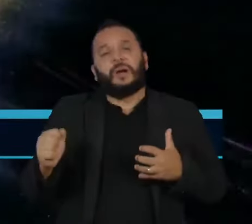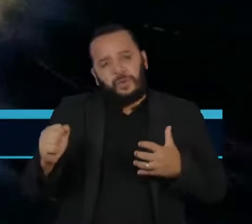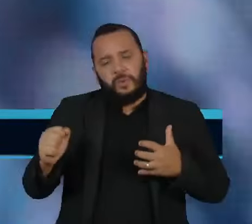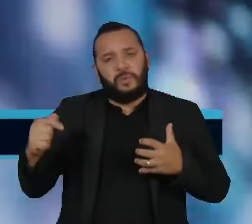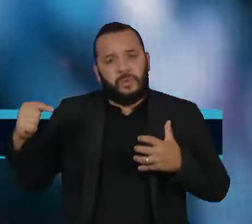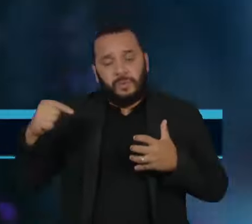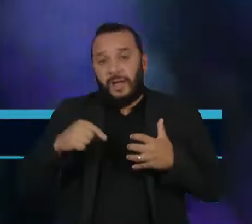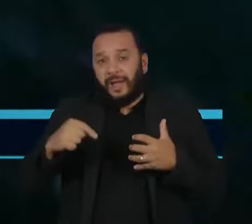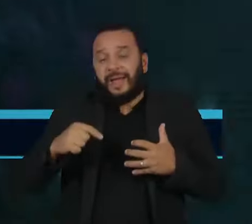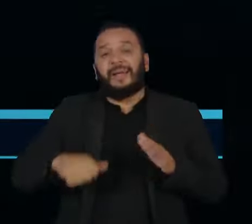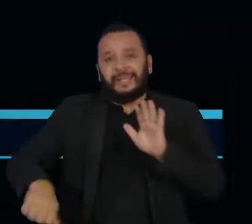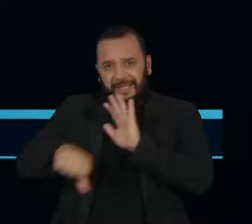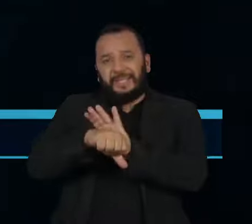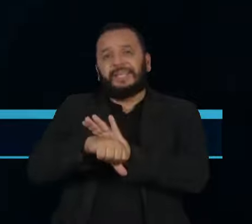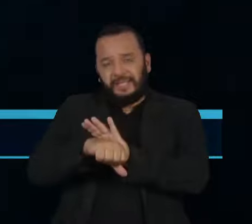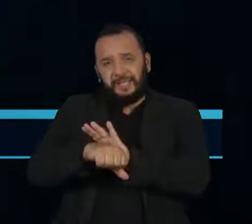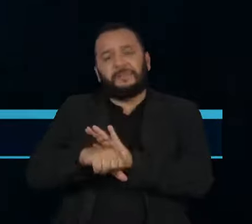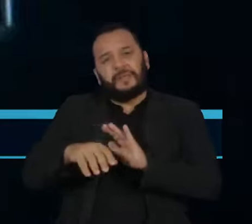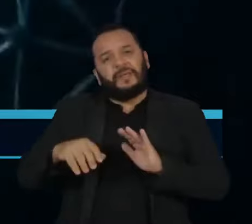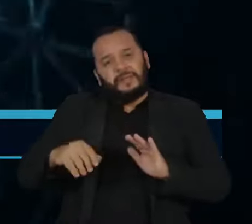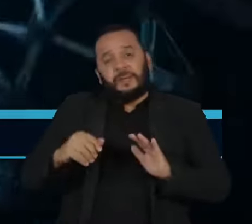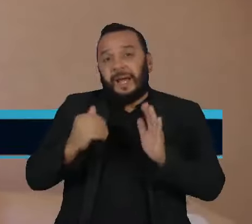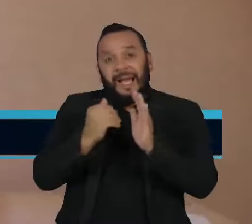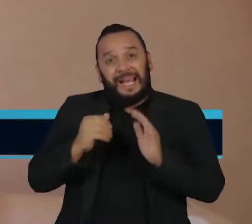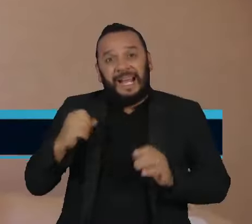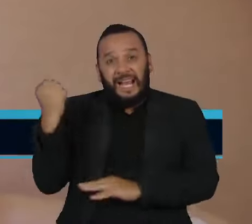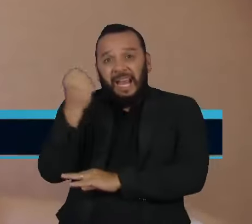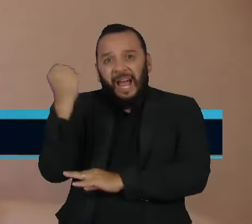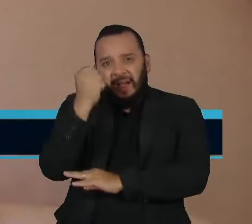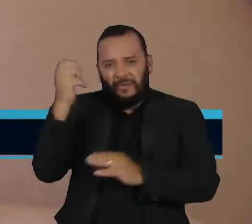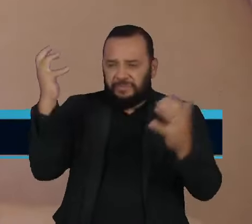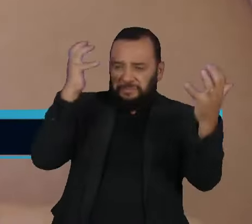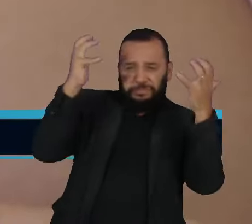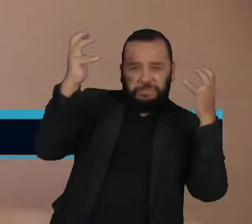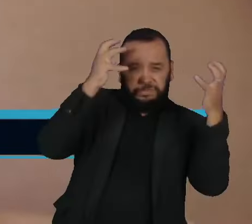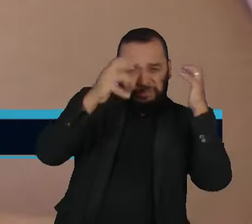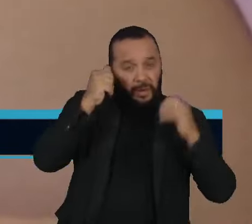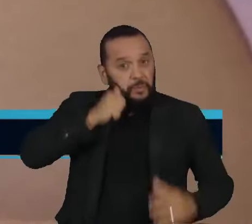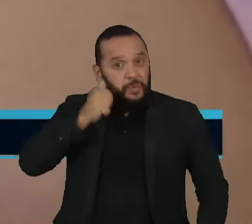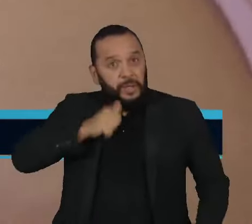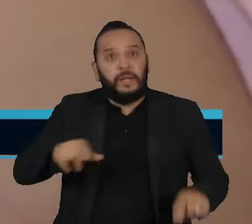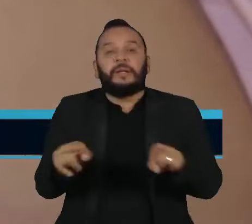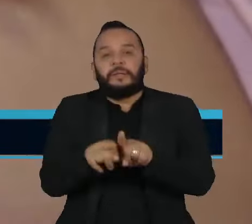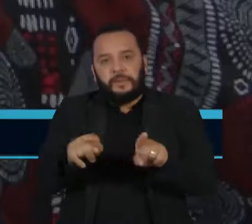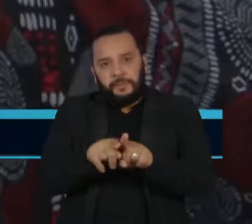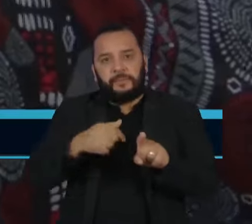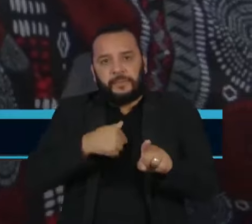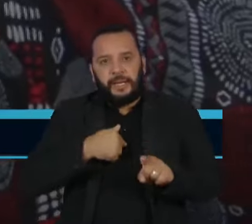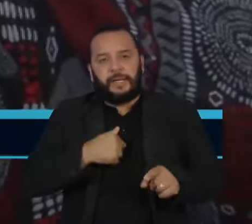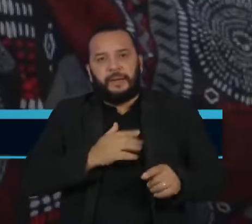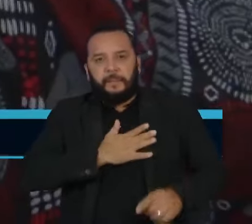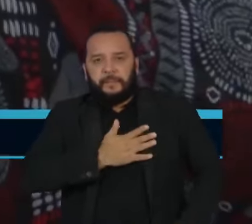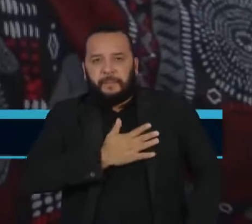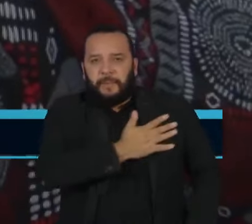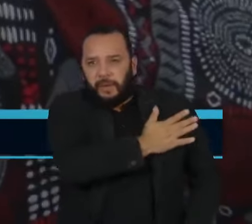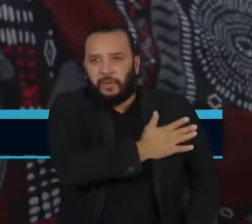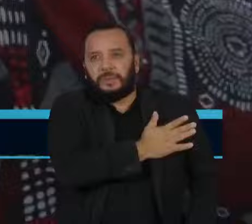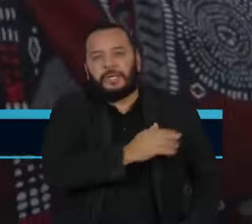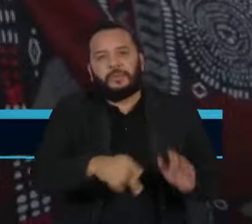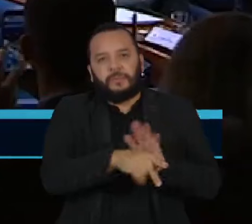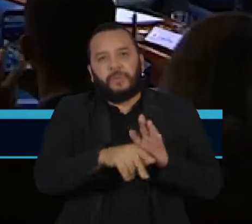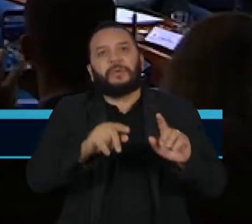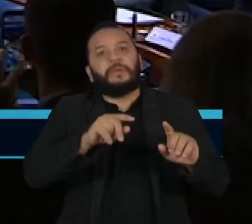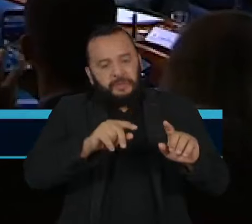agravante do crime de violência psicológica da mulher e a proibição da discriminação de gestantes em processos de